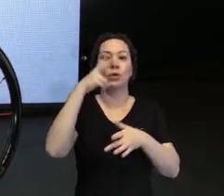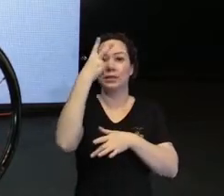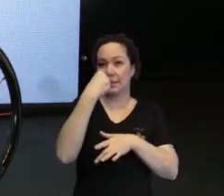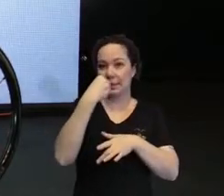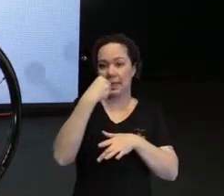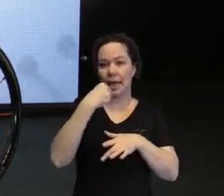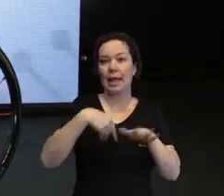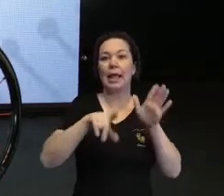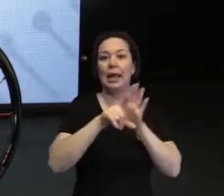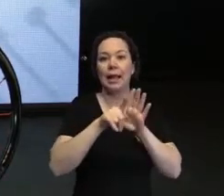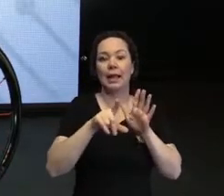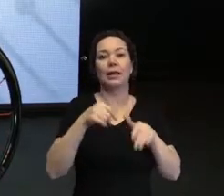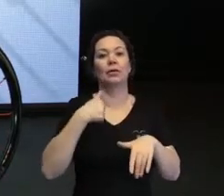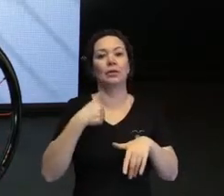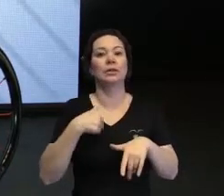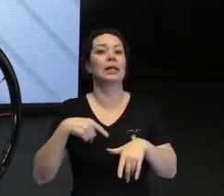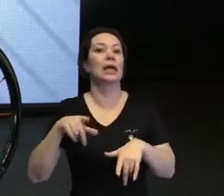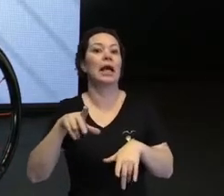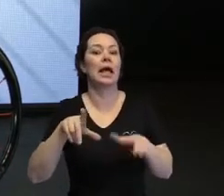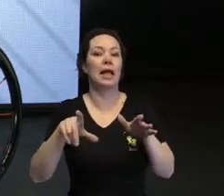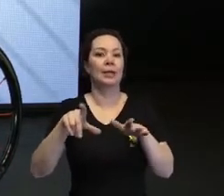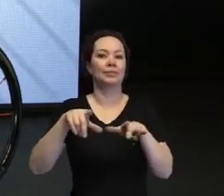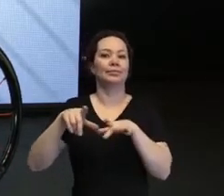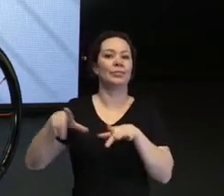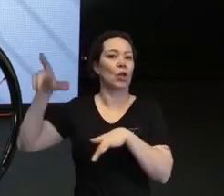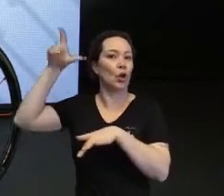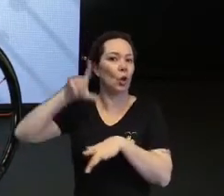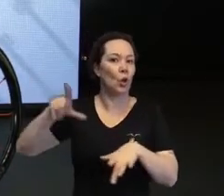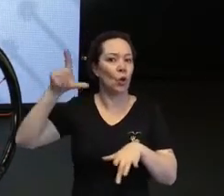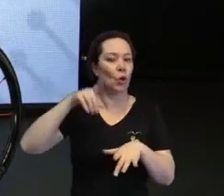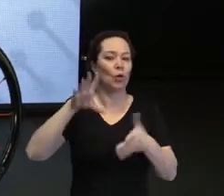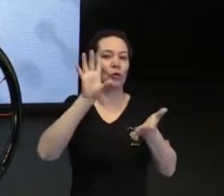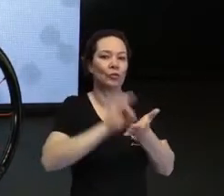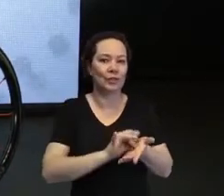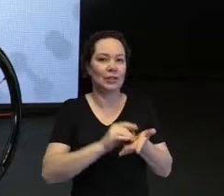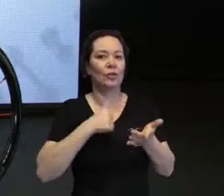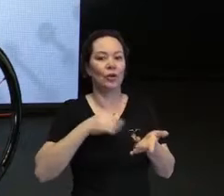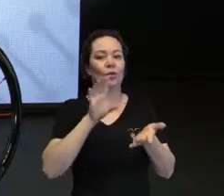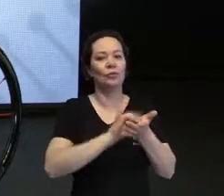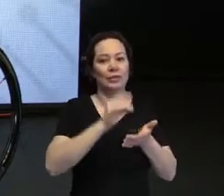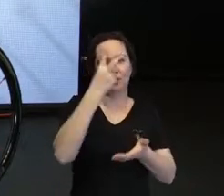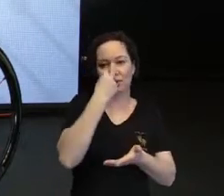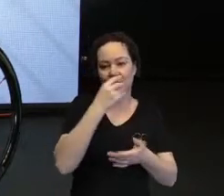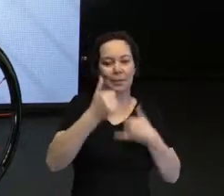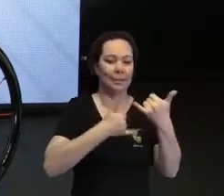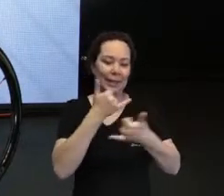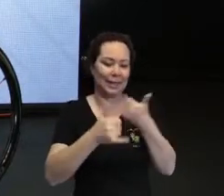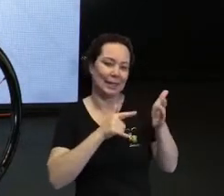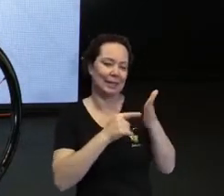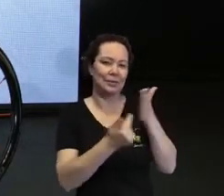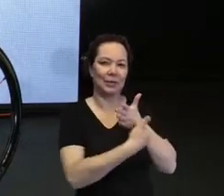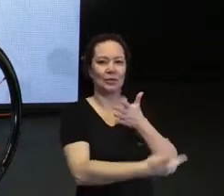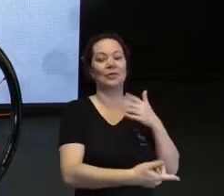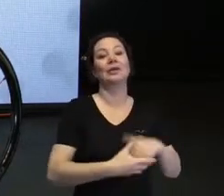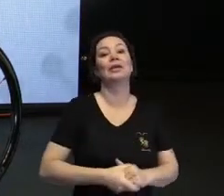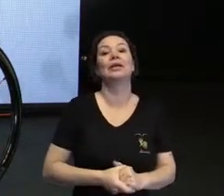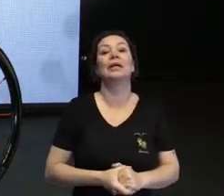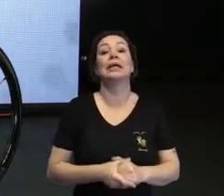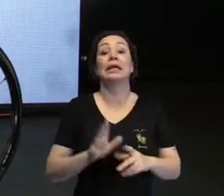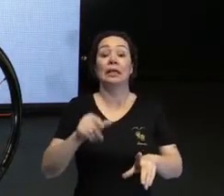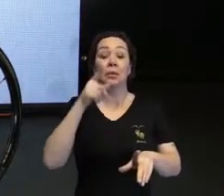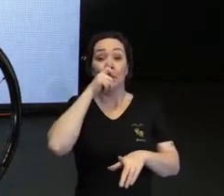brinco que tem a legalmente loira e eu sou a legalmente cega. Então, eles perceberam, mas o